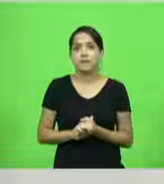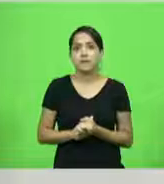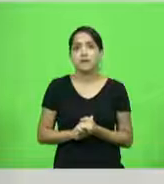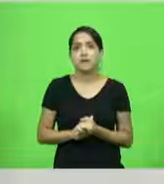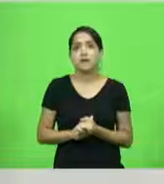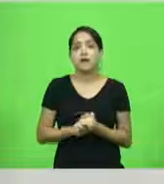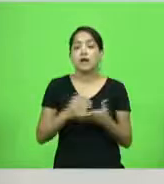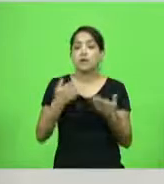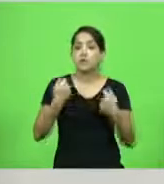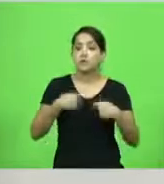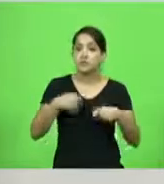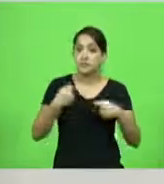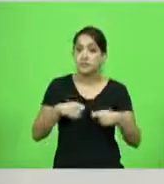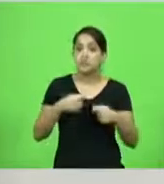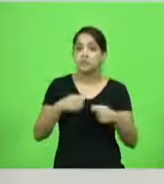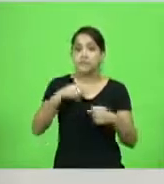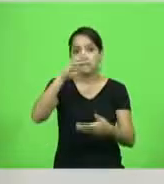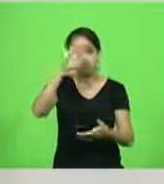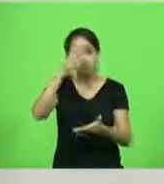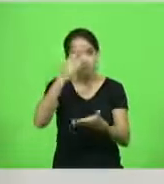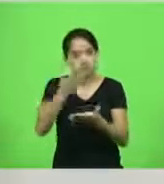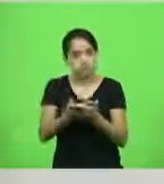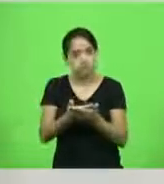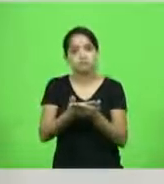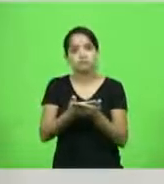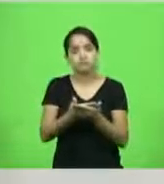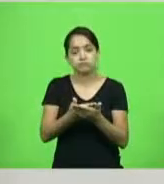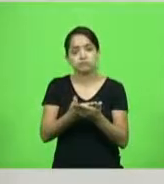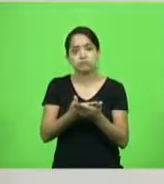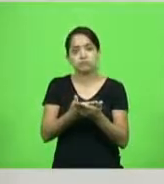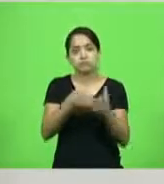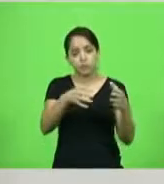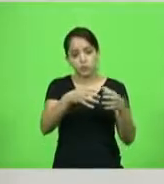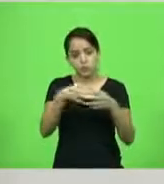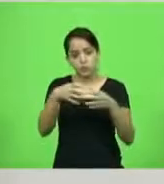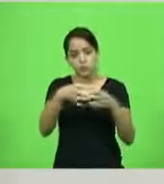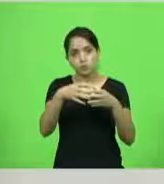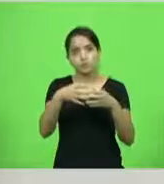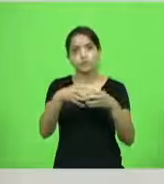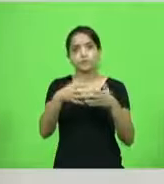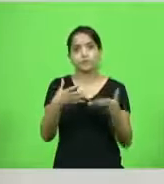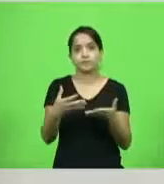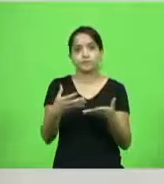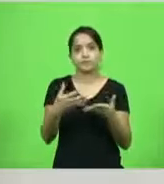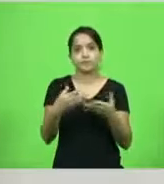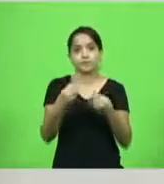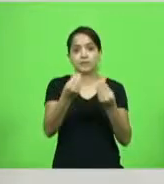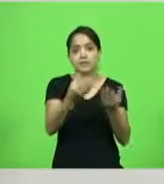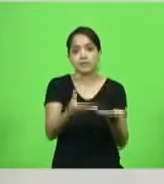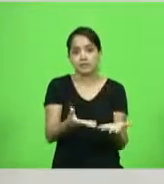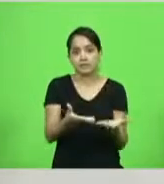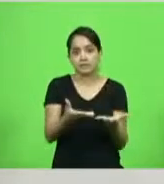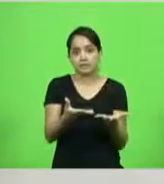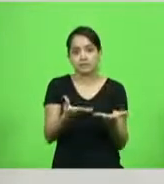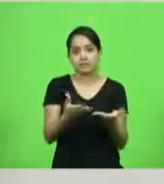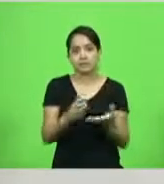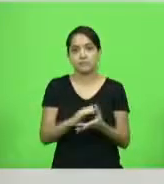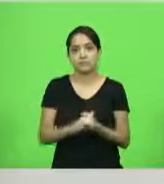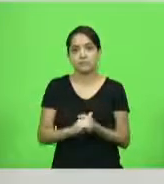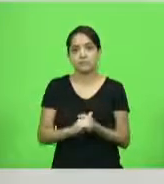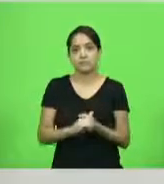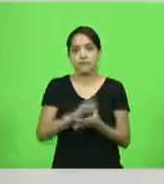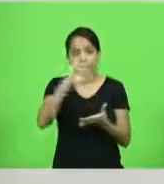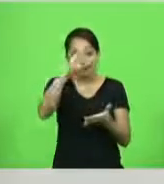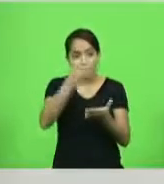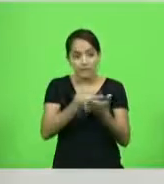Nós temos que começar a acreditar nas instituições, a dar crédito nelas, a dar crédito